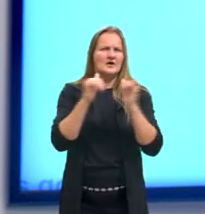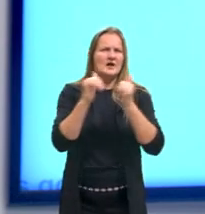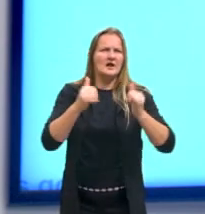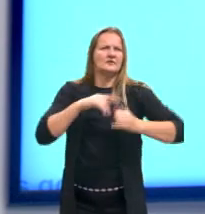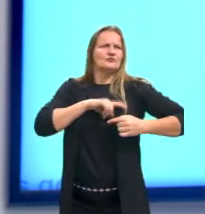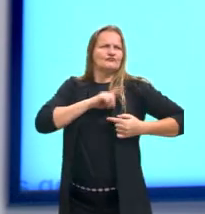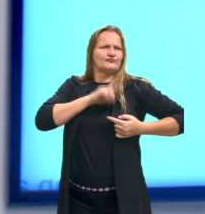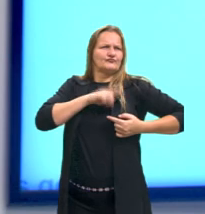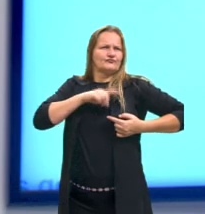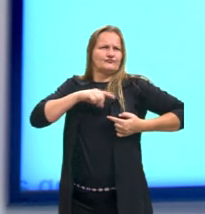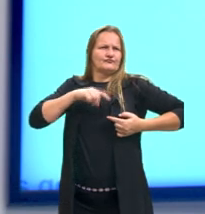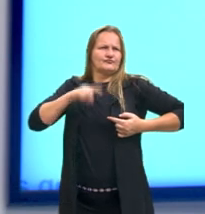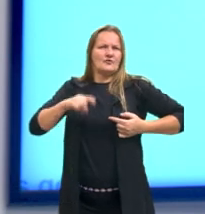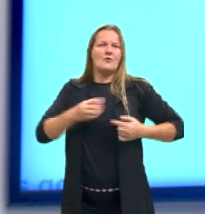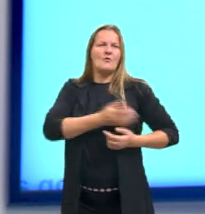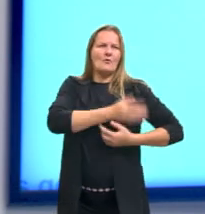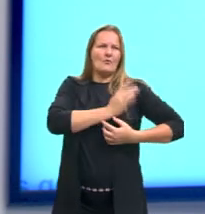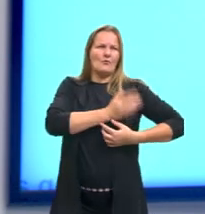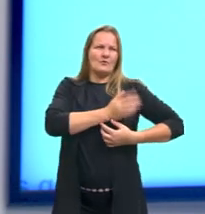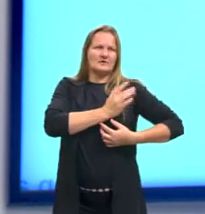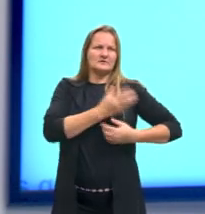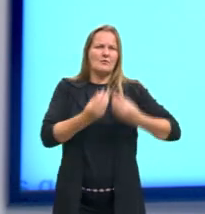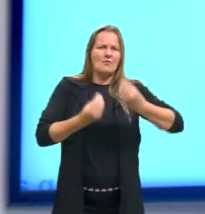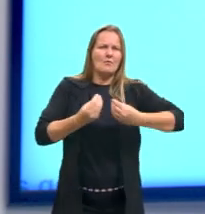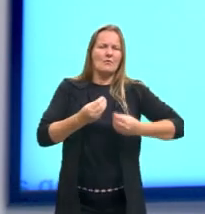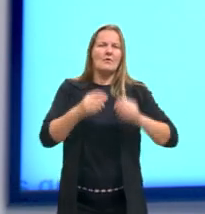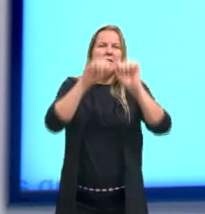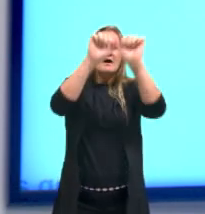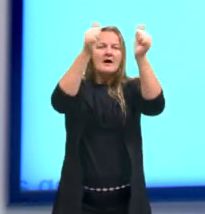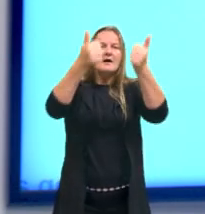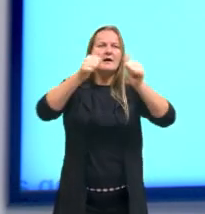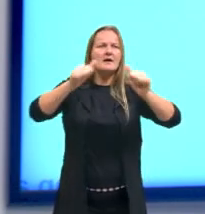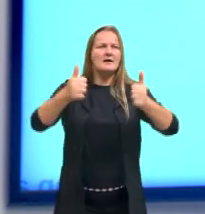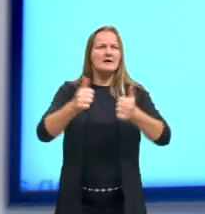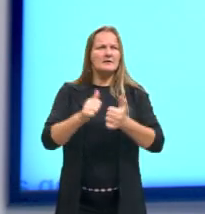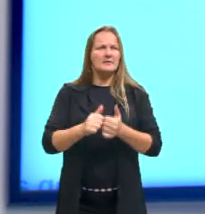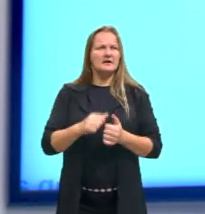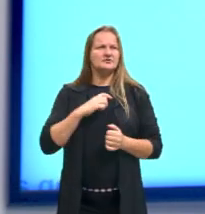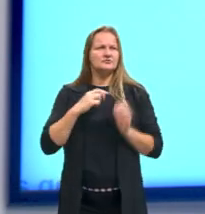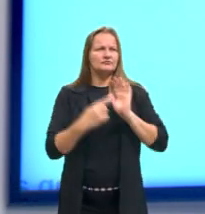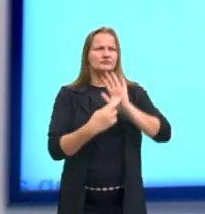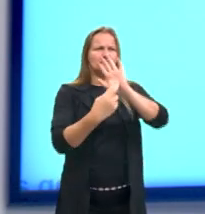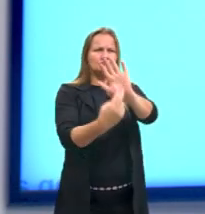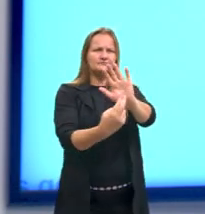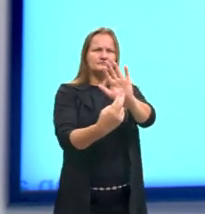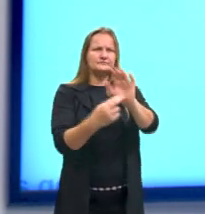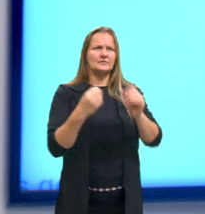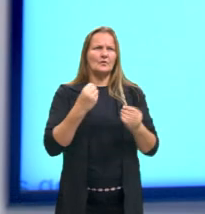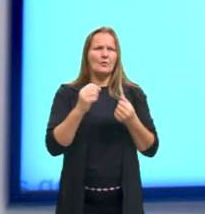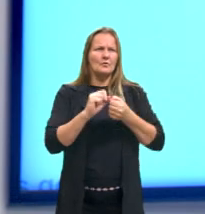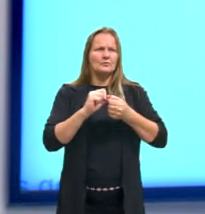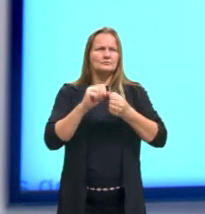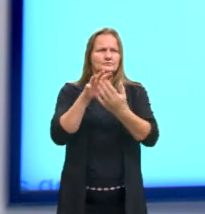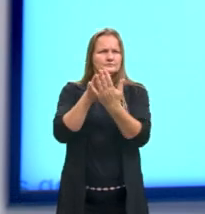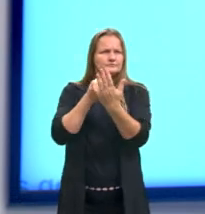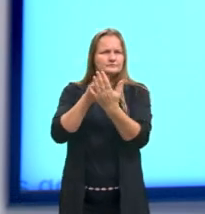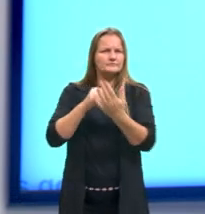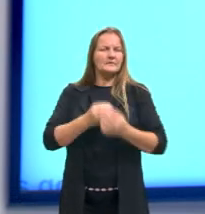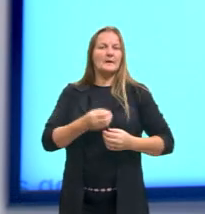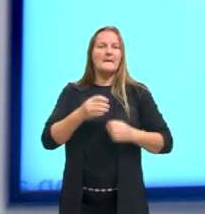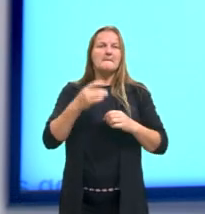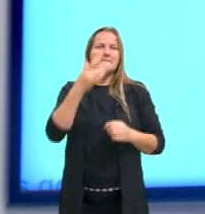advindos do coração. A imagem apresenta o resultado típico obtido em um paciente